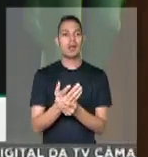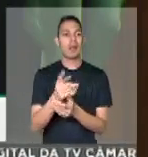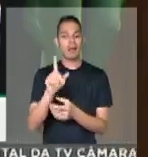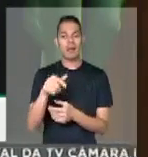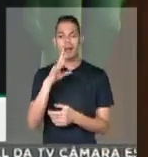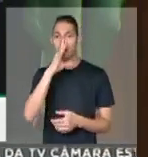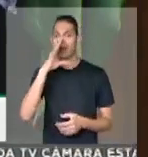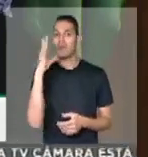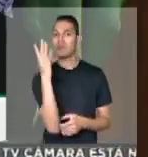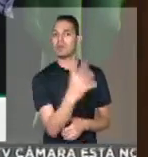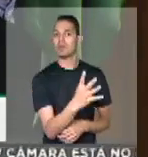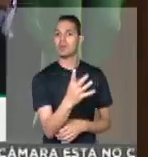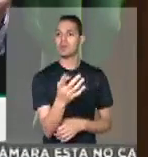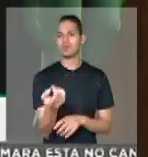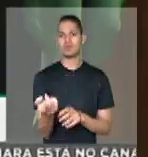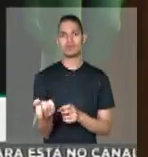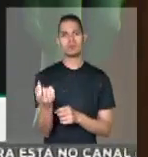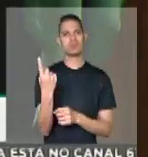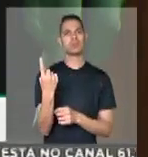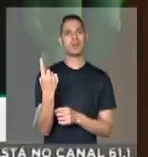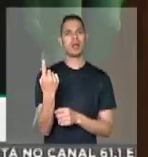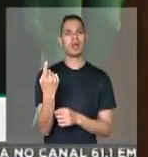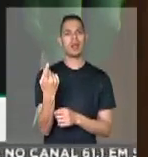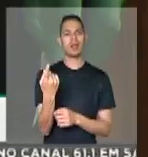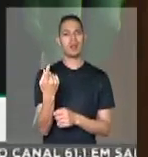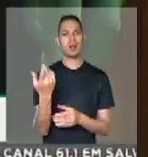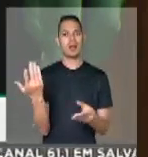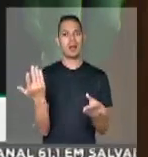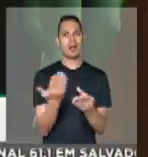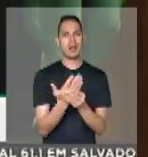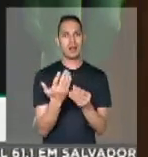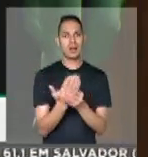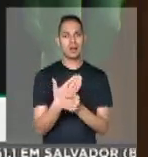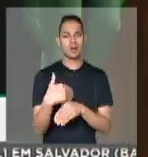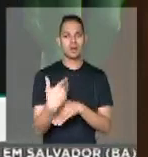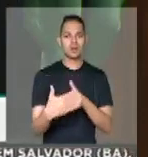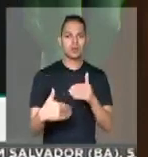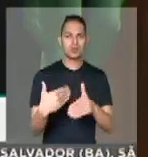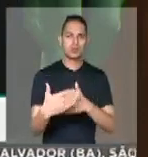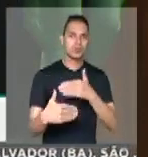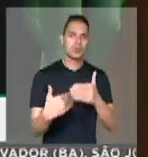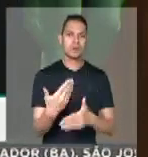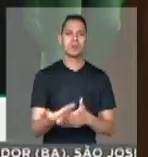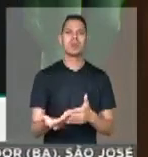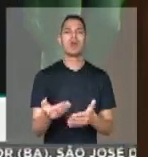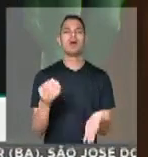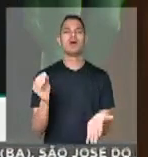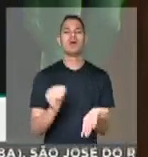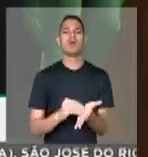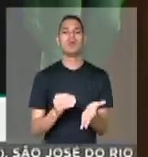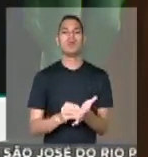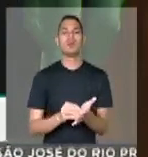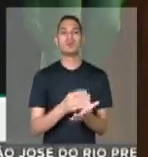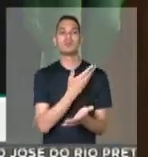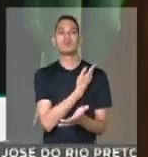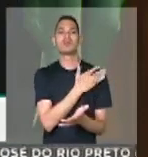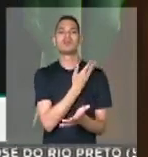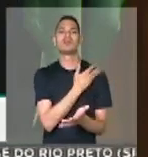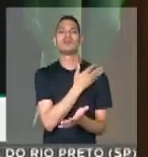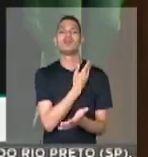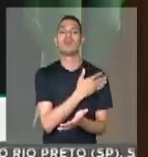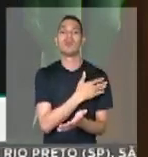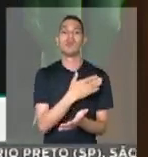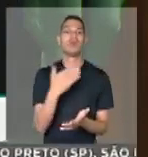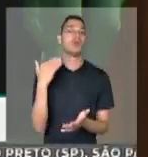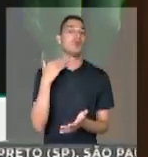acusador. Nós sempre dissemos que a invocação dos processos em curso dessa ausência de imparcialidade